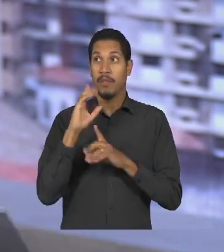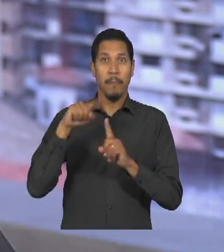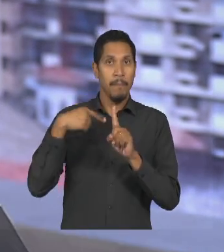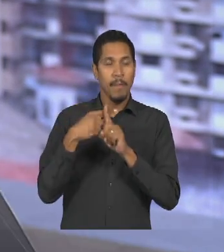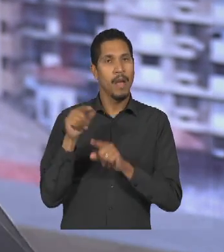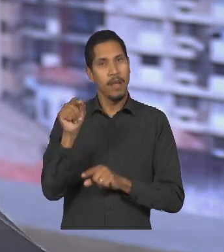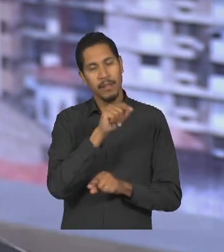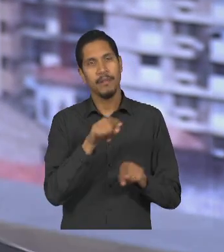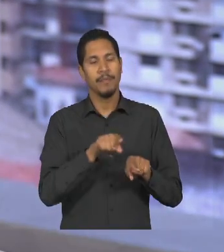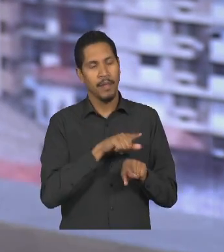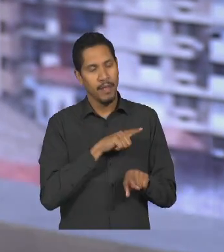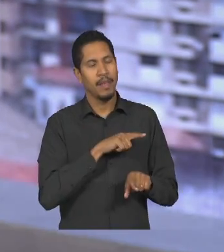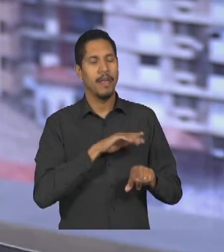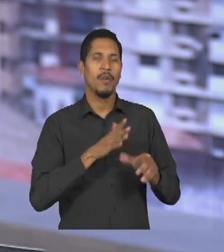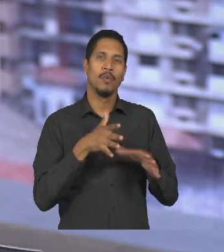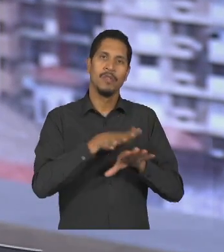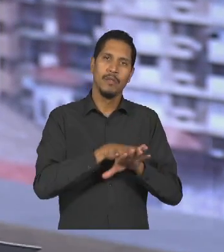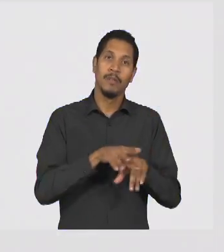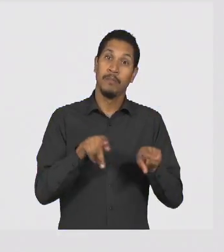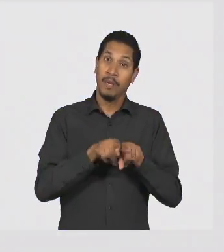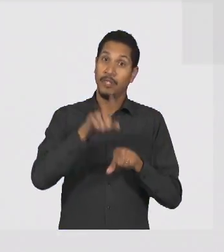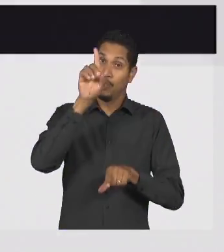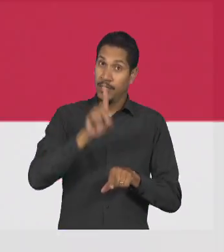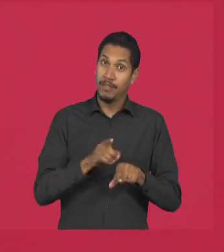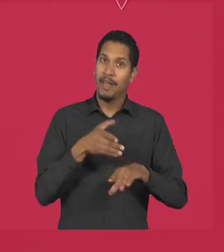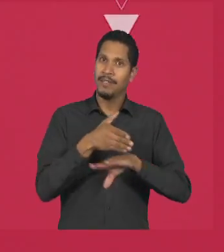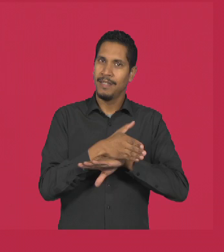mais inclusão e acesso aos direitos.